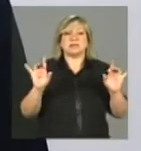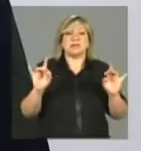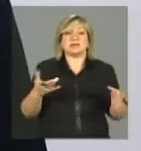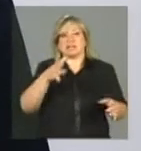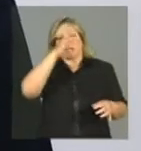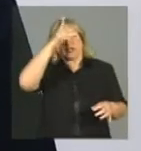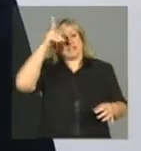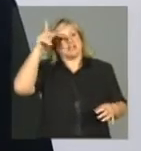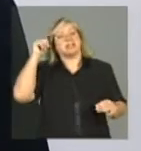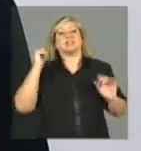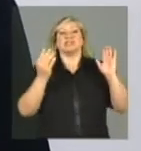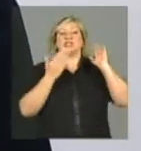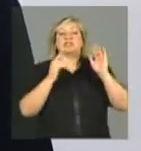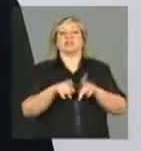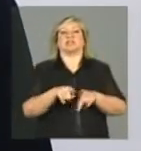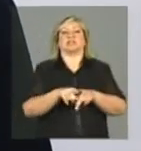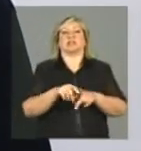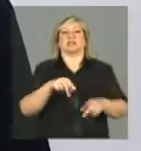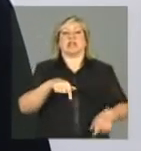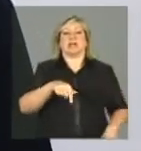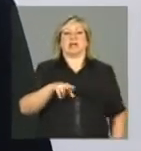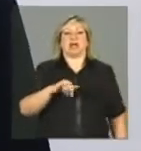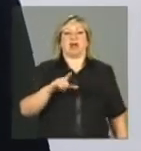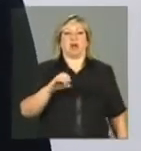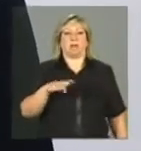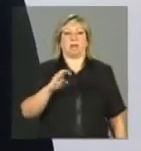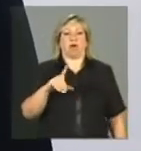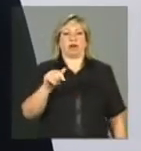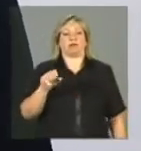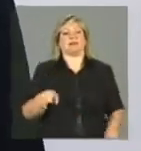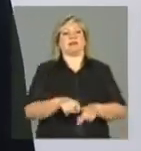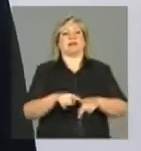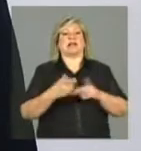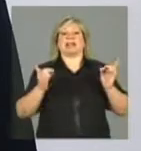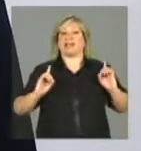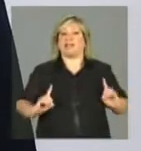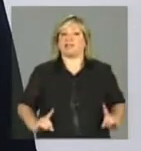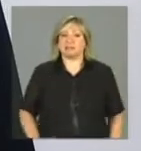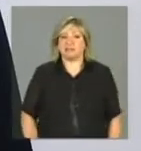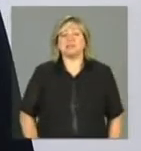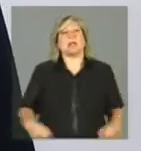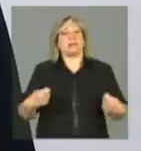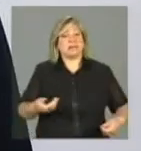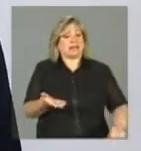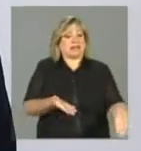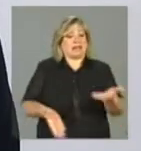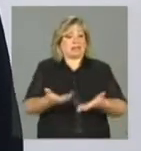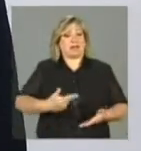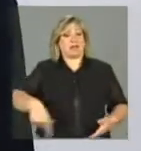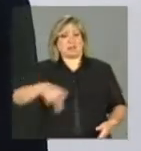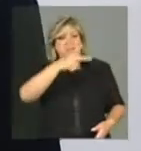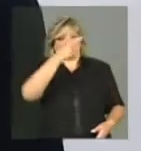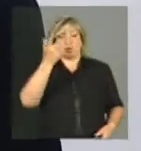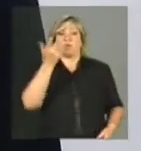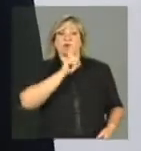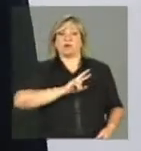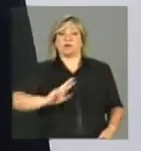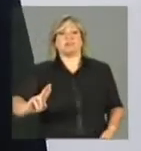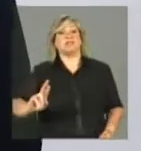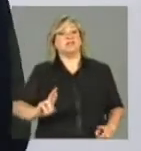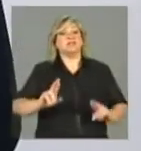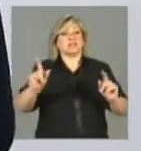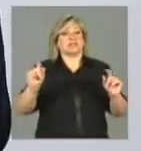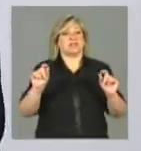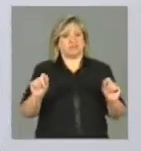indígenas, quilombolas, deficientes, você já precisa dar um tratamento para esse pessoal porque eles conseguem responder de outra forma,